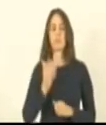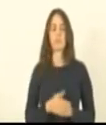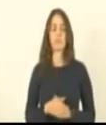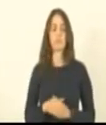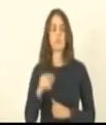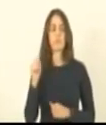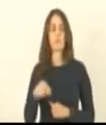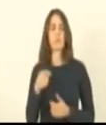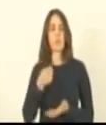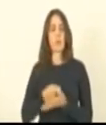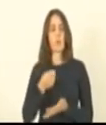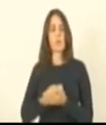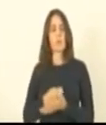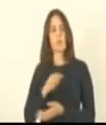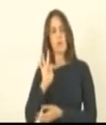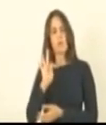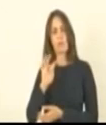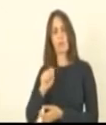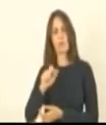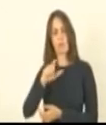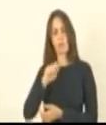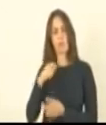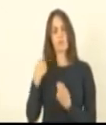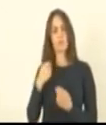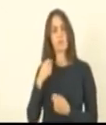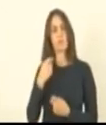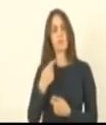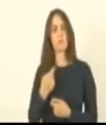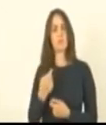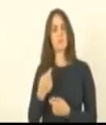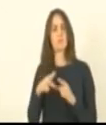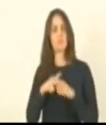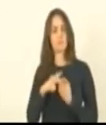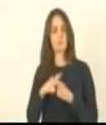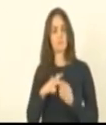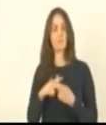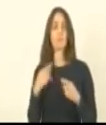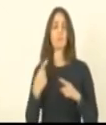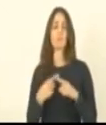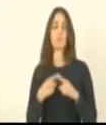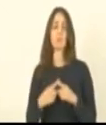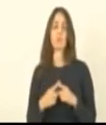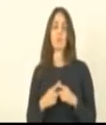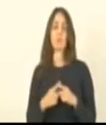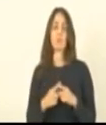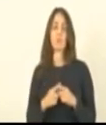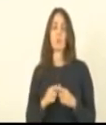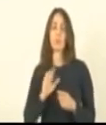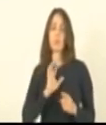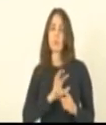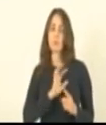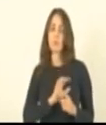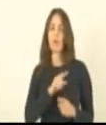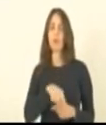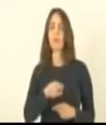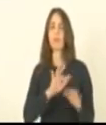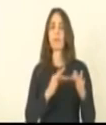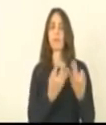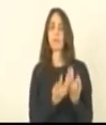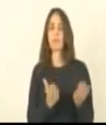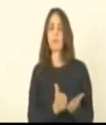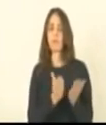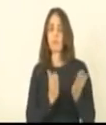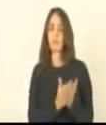essa cobrança ela precisa ser revista já que ela impacta as famílias mais pobres certamente ela